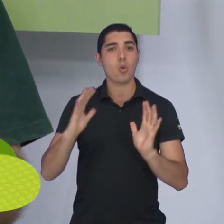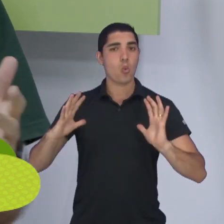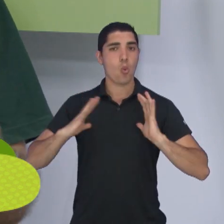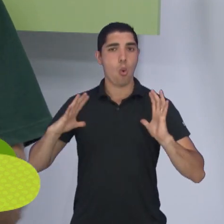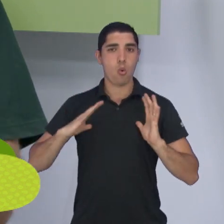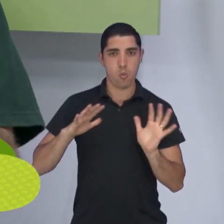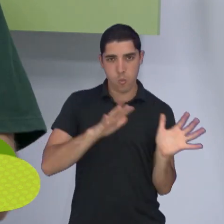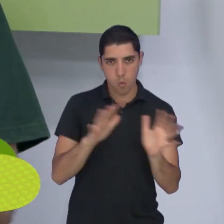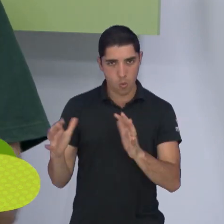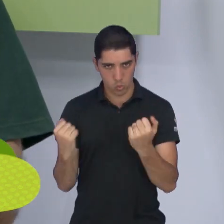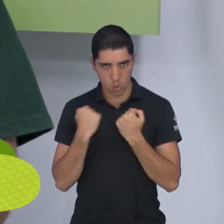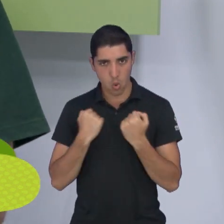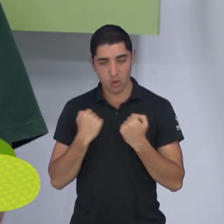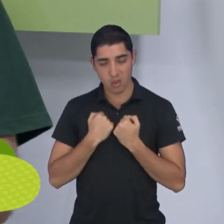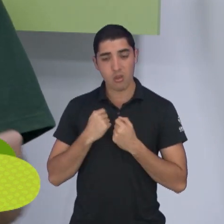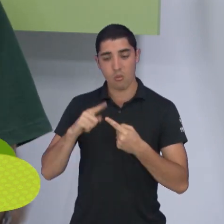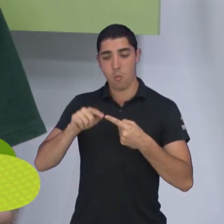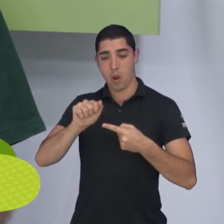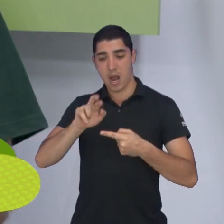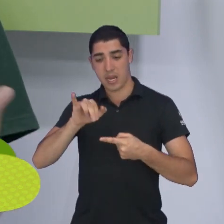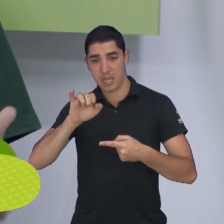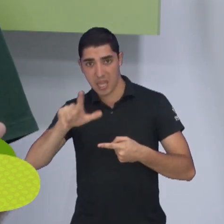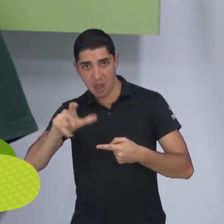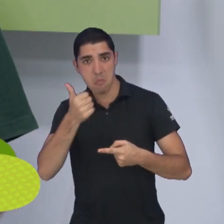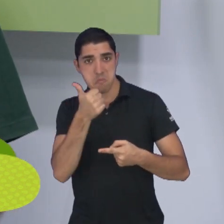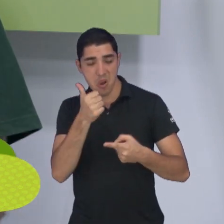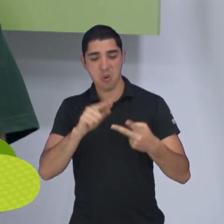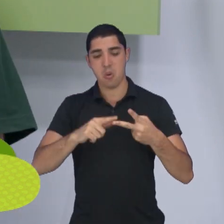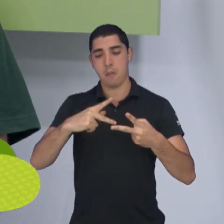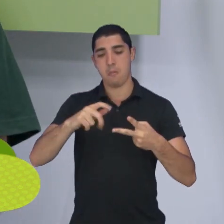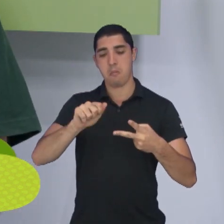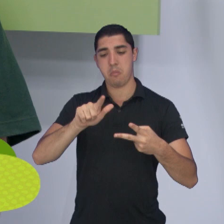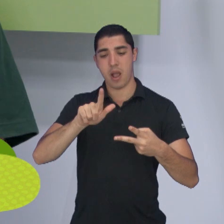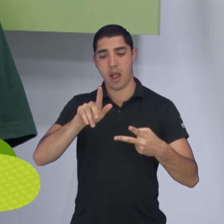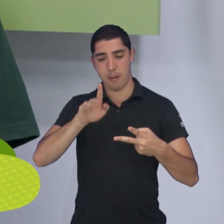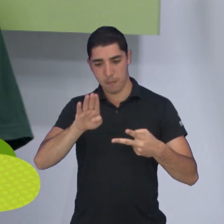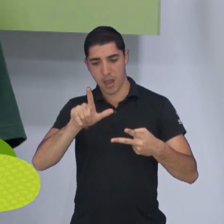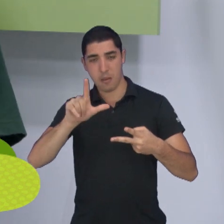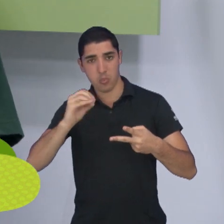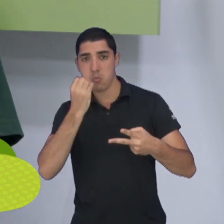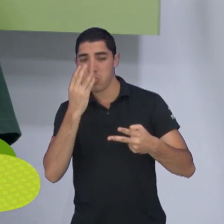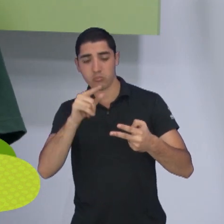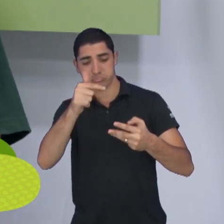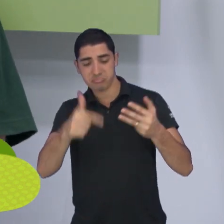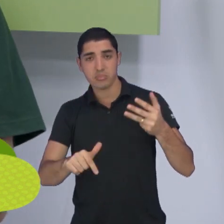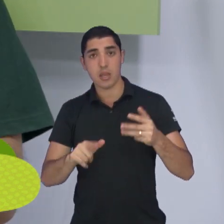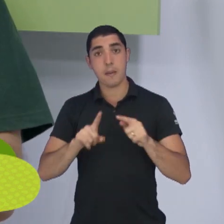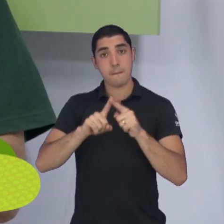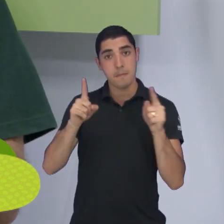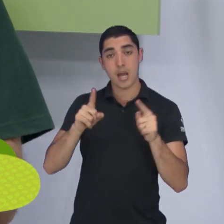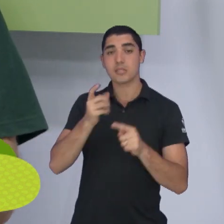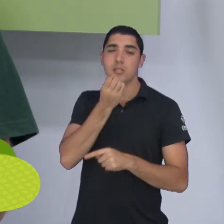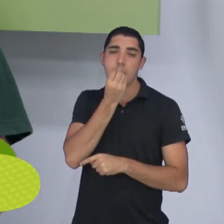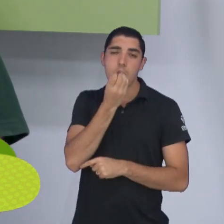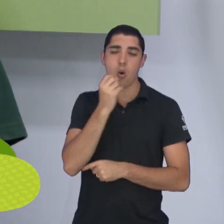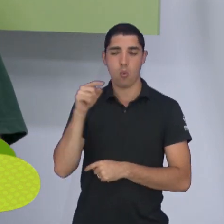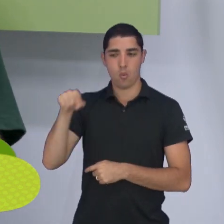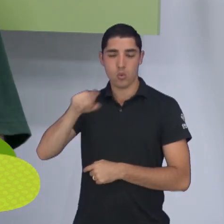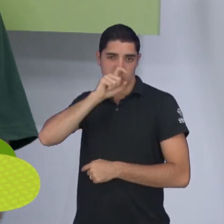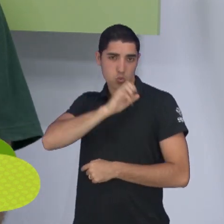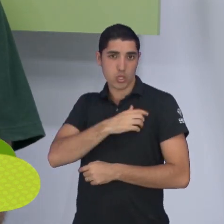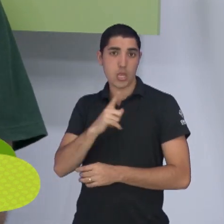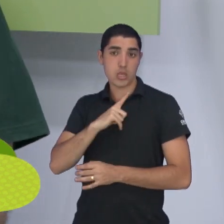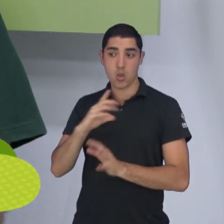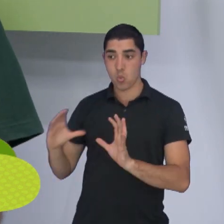tem dois times, até três times, para poder utilizar diferentes. Mas é bom ele achar já um time ideal, que é o time que